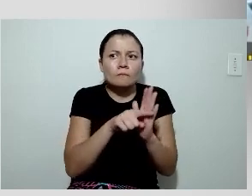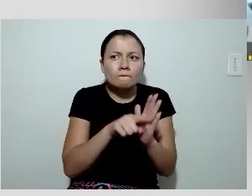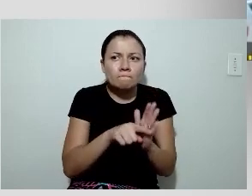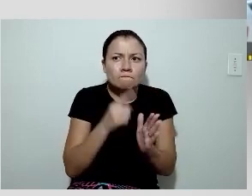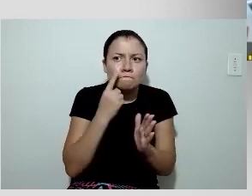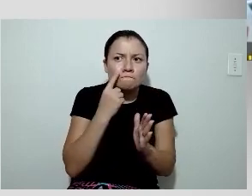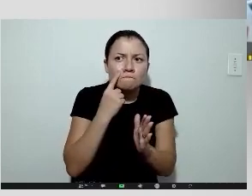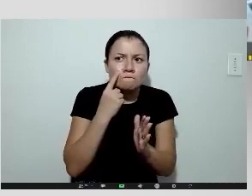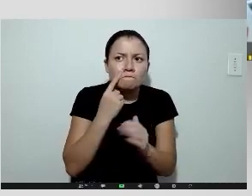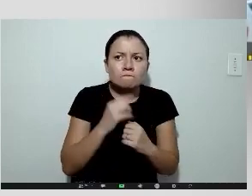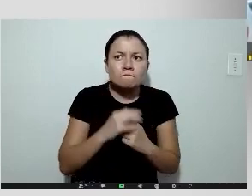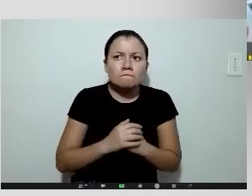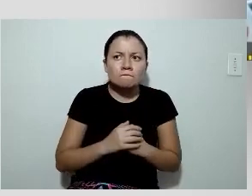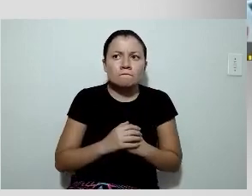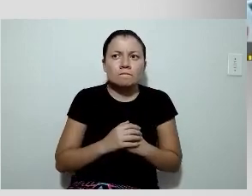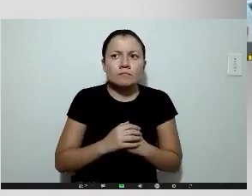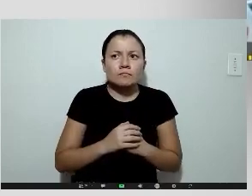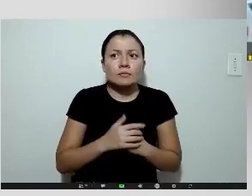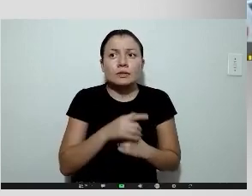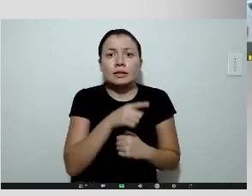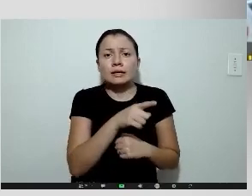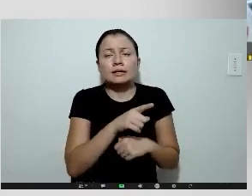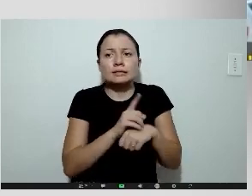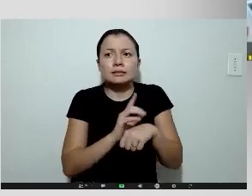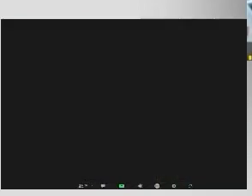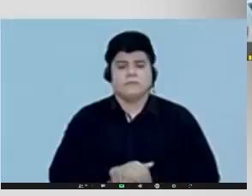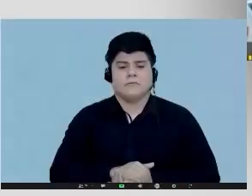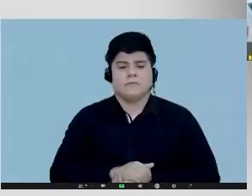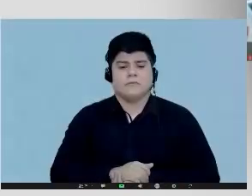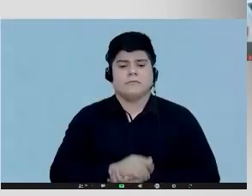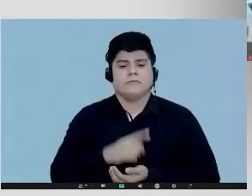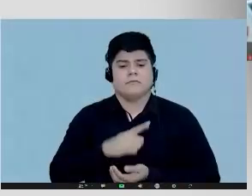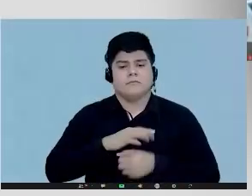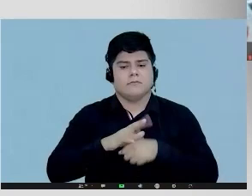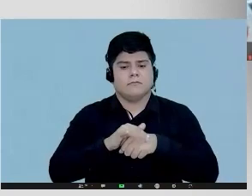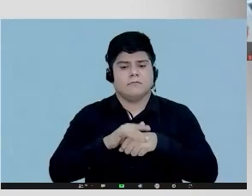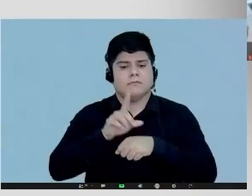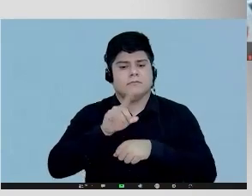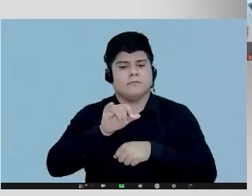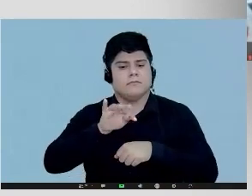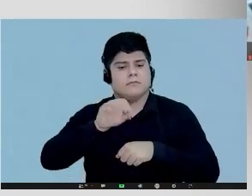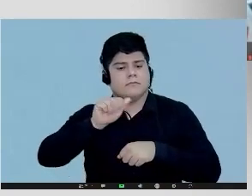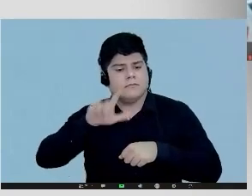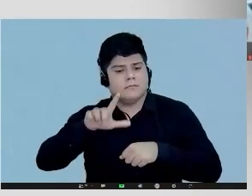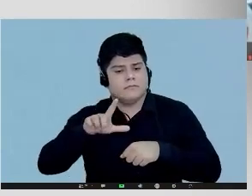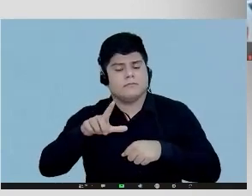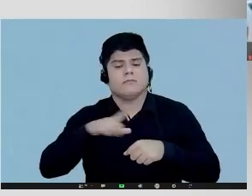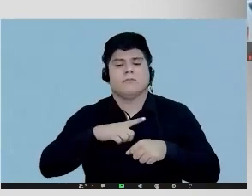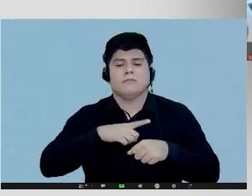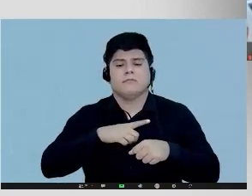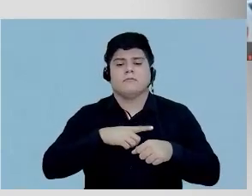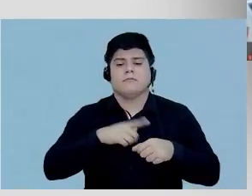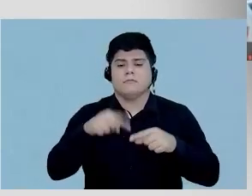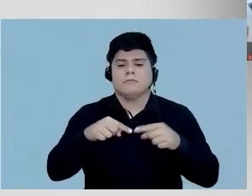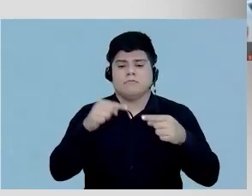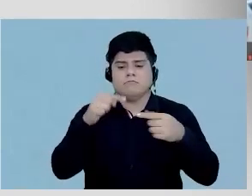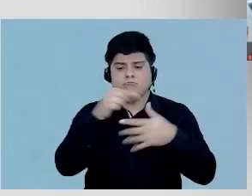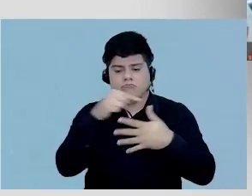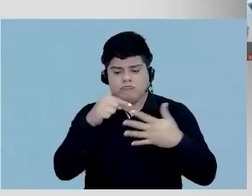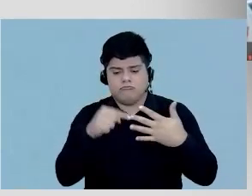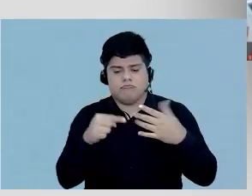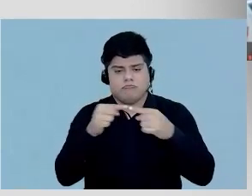e que tem uma doença distal e evolução com as pontes funcionais.